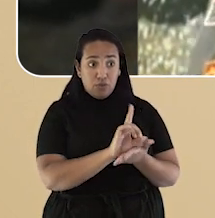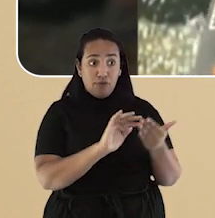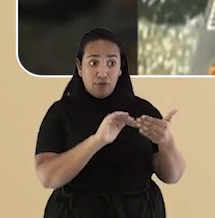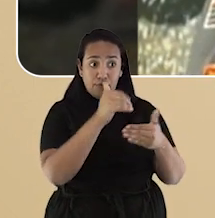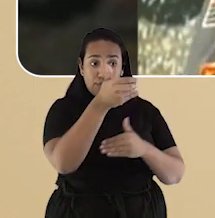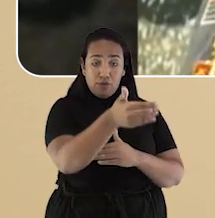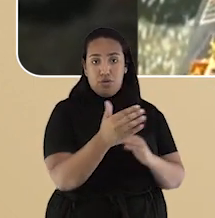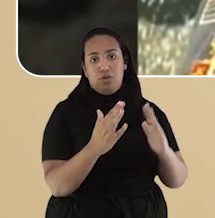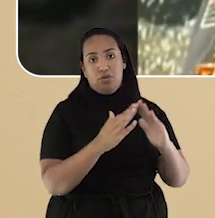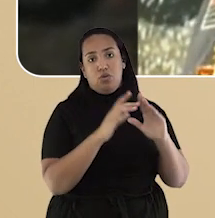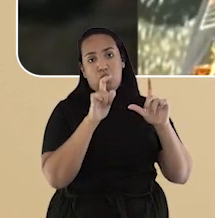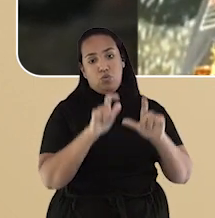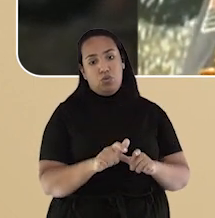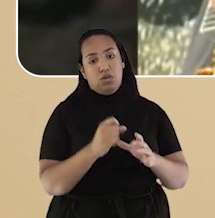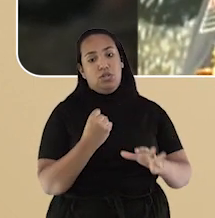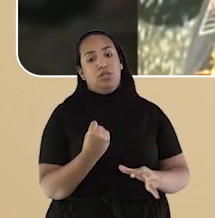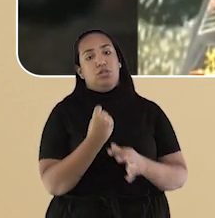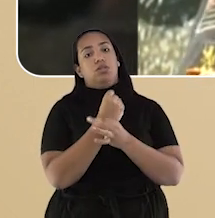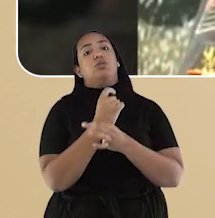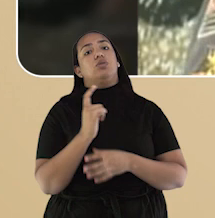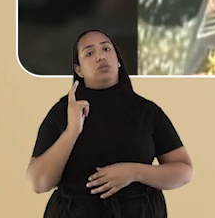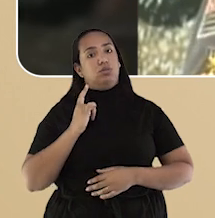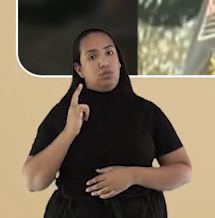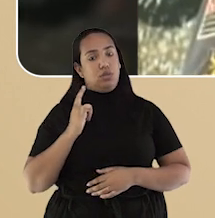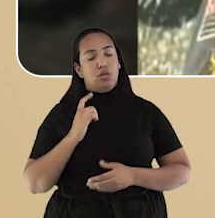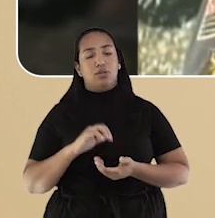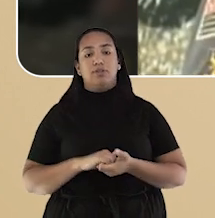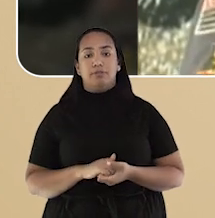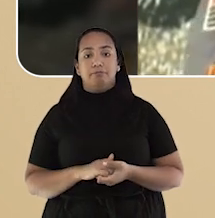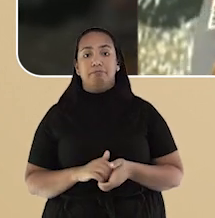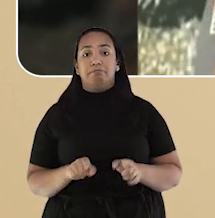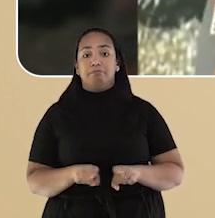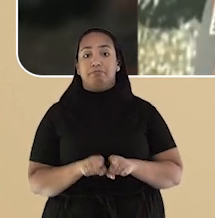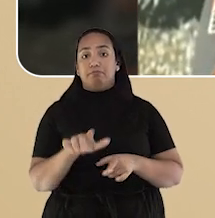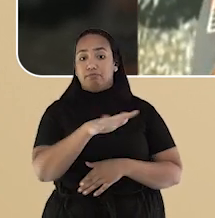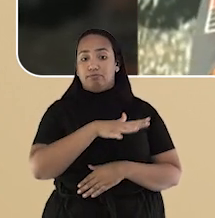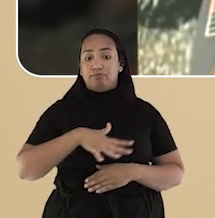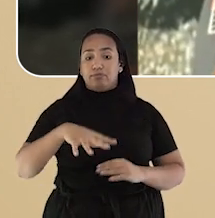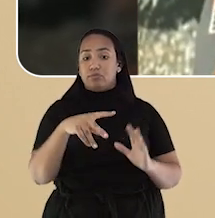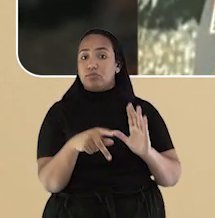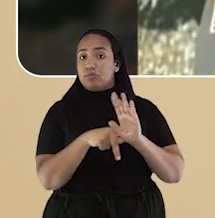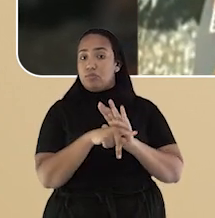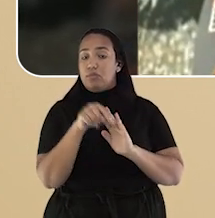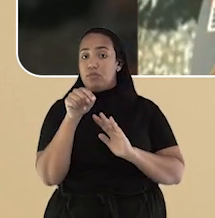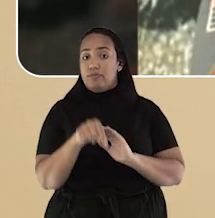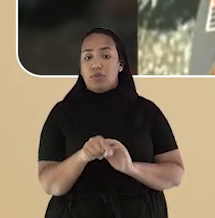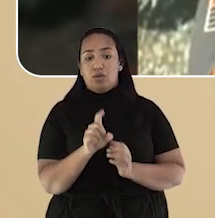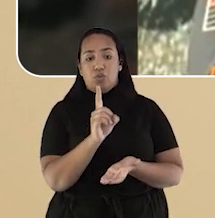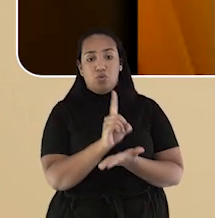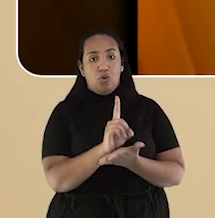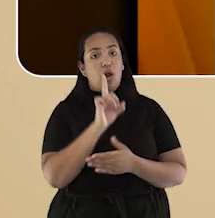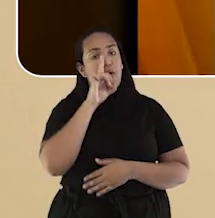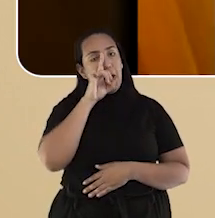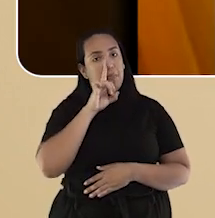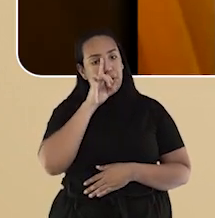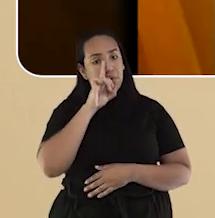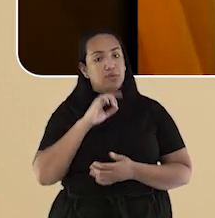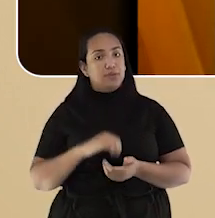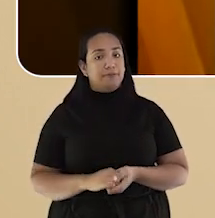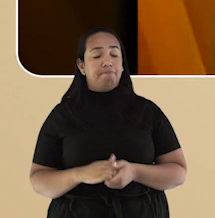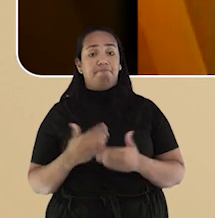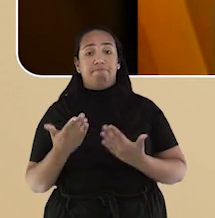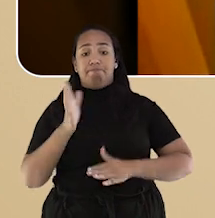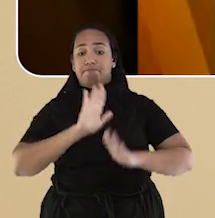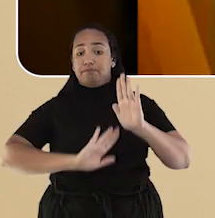no local seguro, né, e bem firmado, em recipientes específicos, né, para poder acender, que realmente é perigoso. Com cuidados